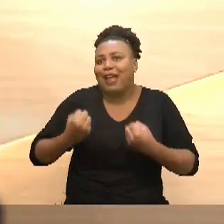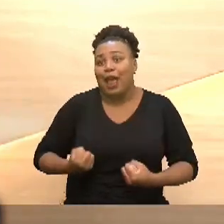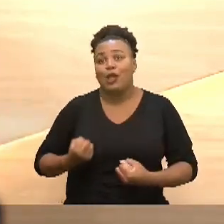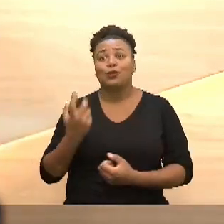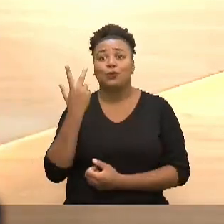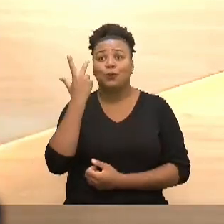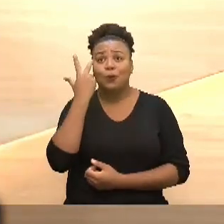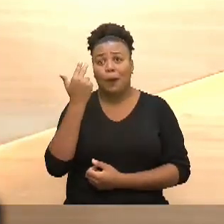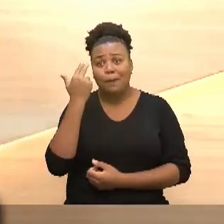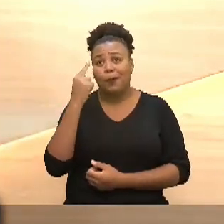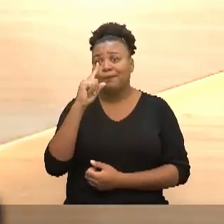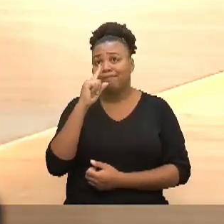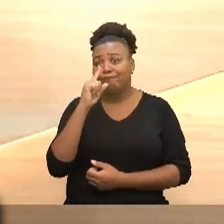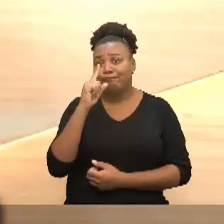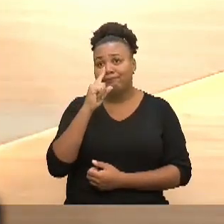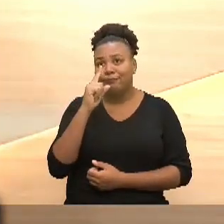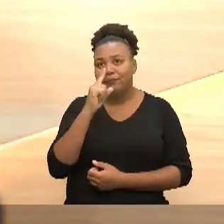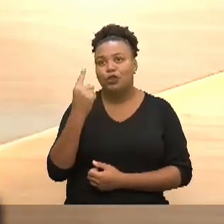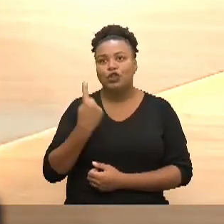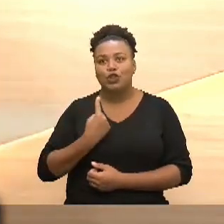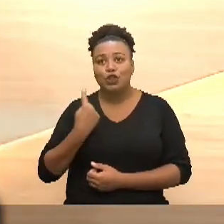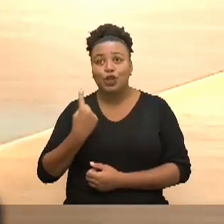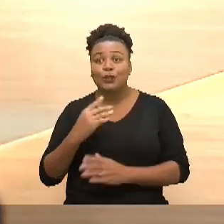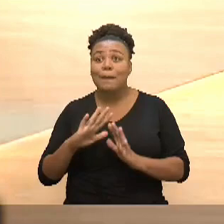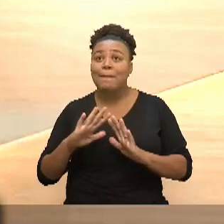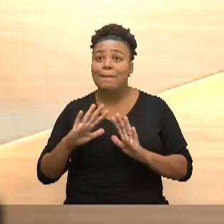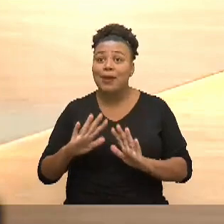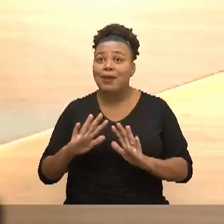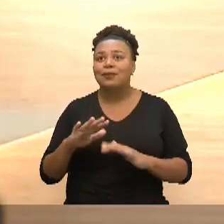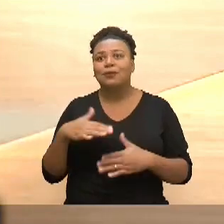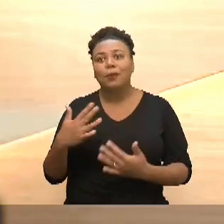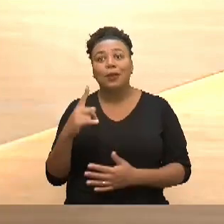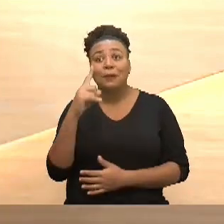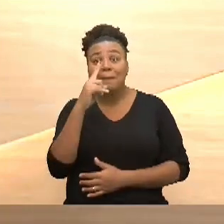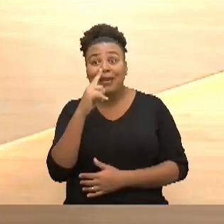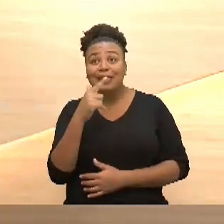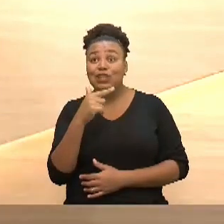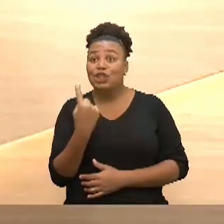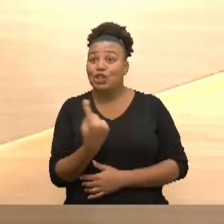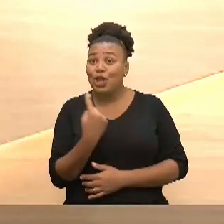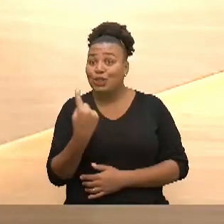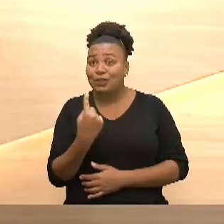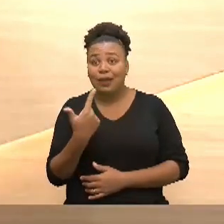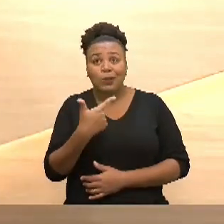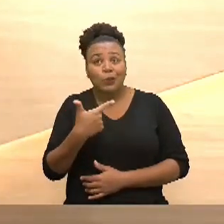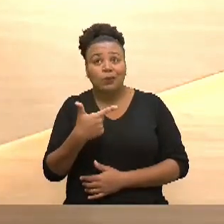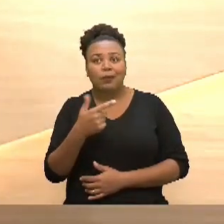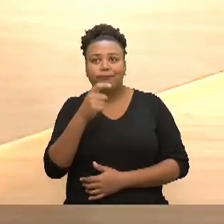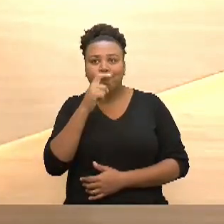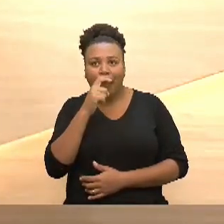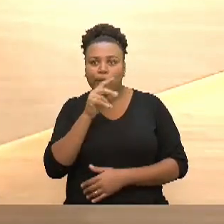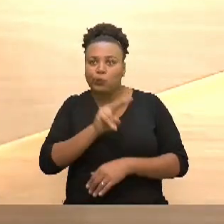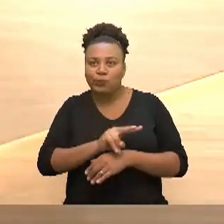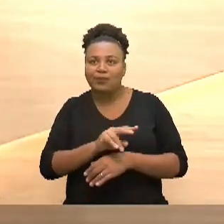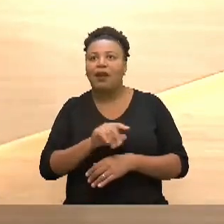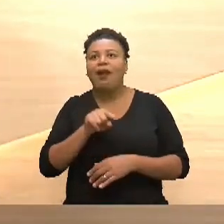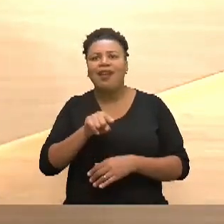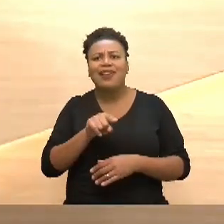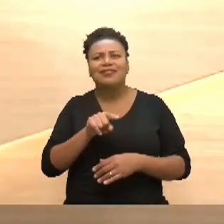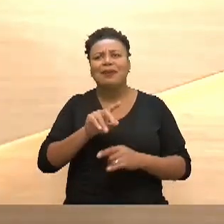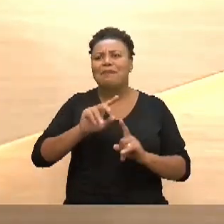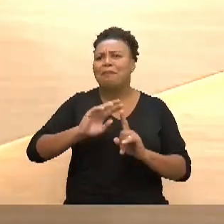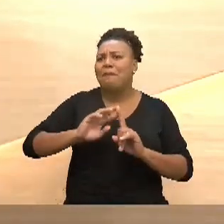normal da maternidade, mas quando nós somos mãe solo, essa carga, ela é